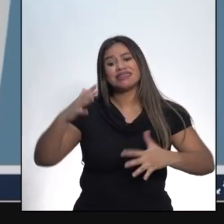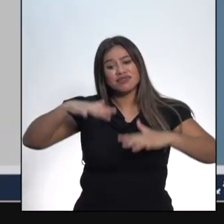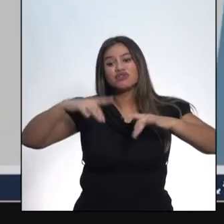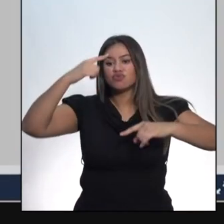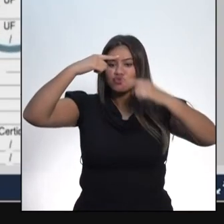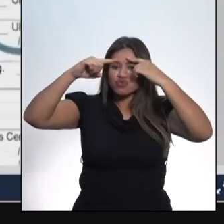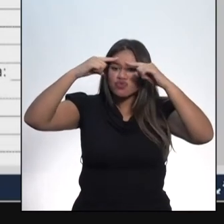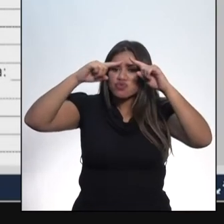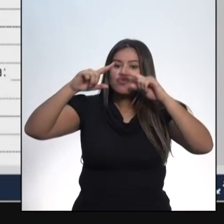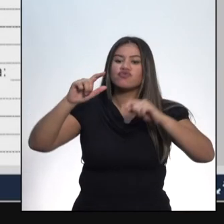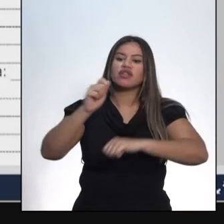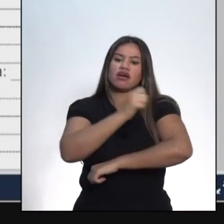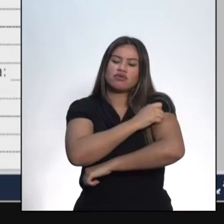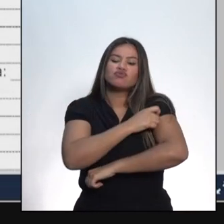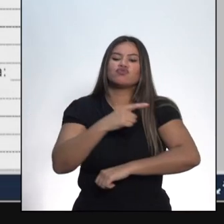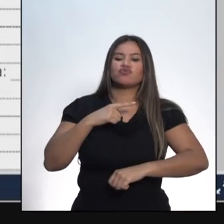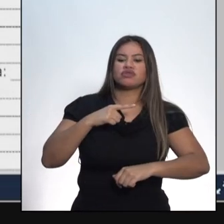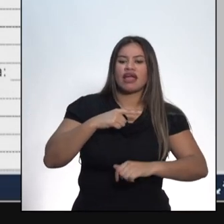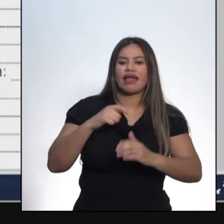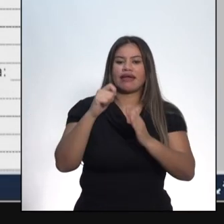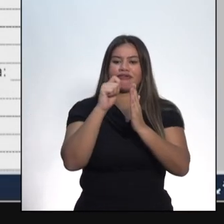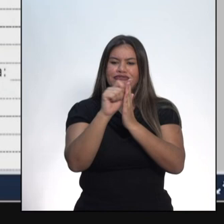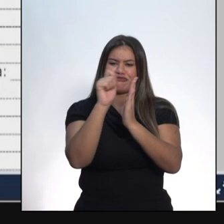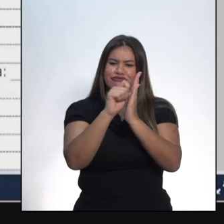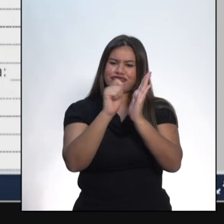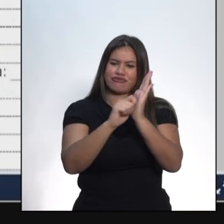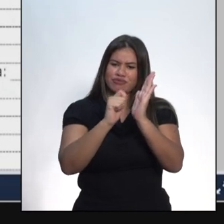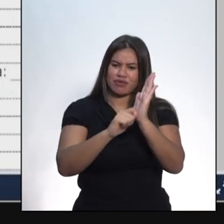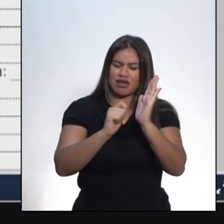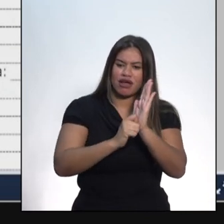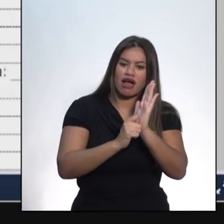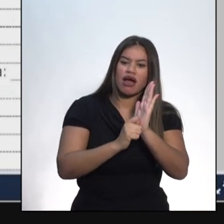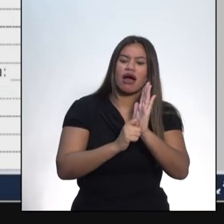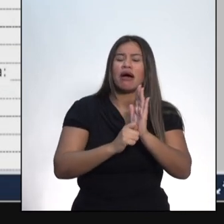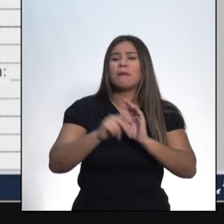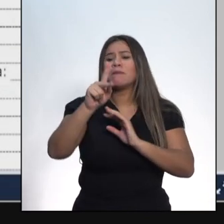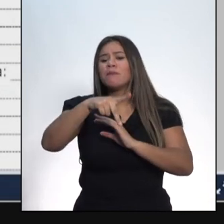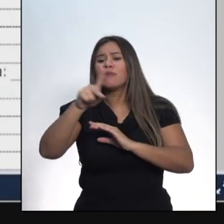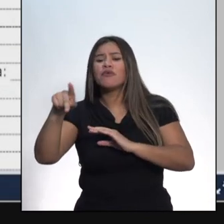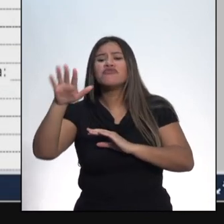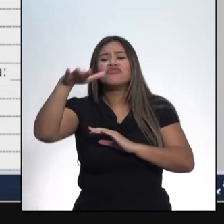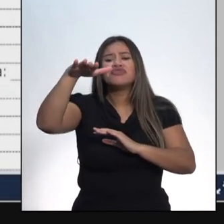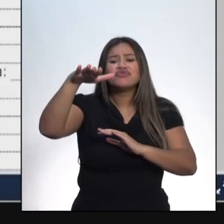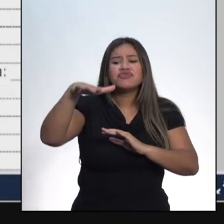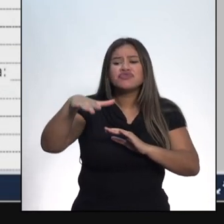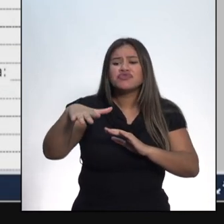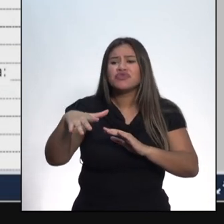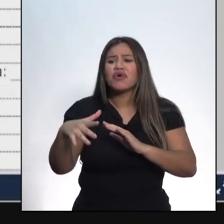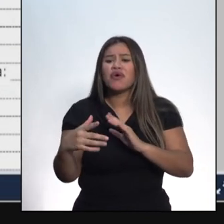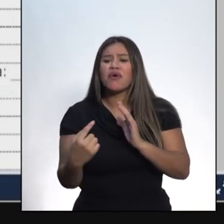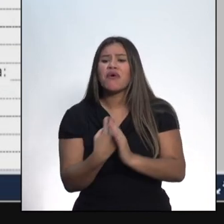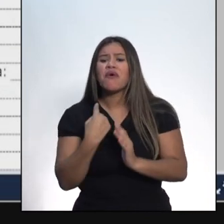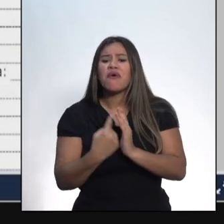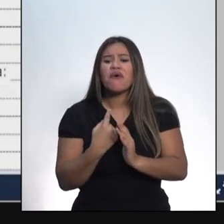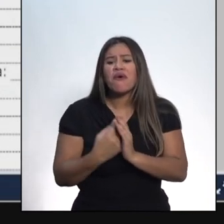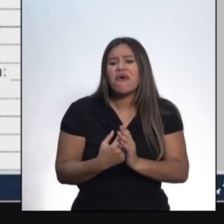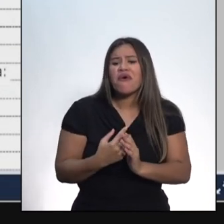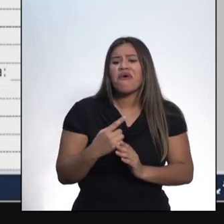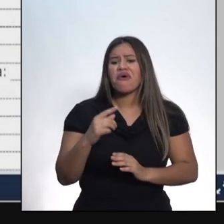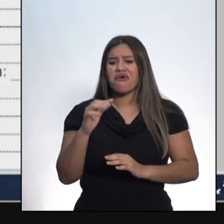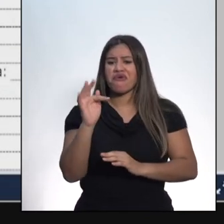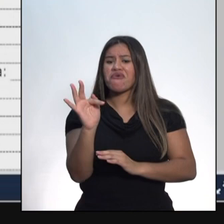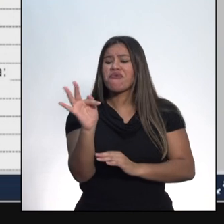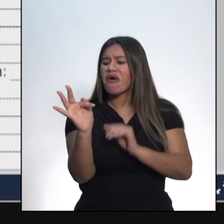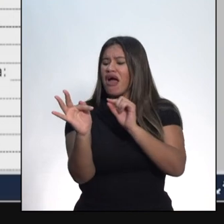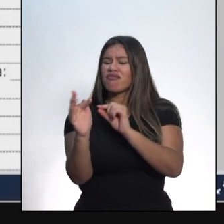que os alunos têm quando eles estão preenchendo esses formulários aqui. Professor, o que significa o F? Eu não sei o que significa